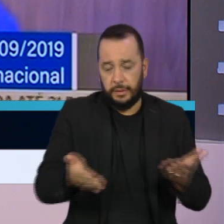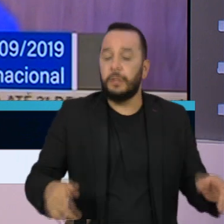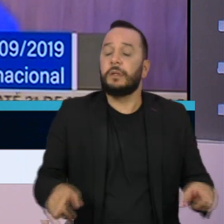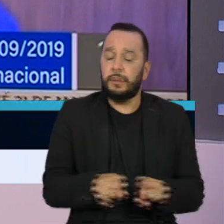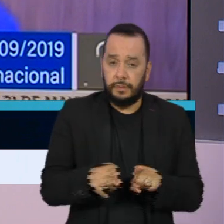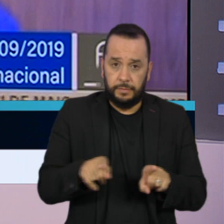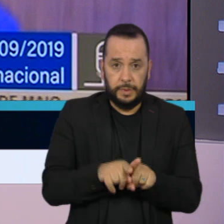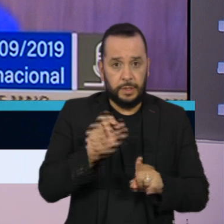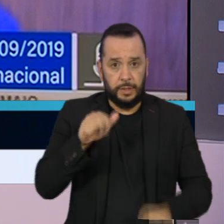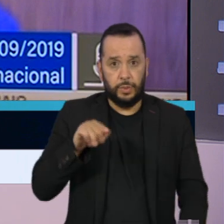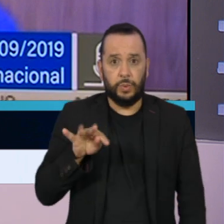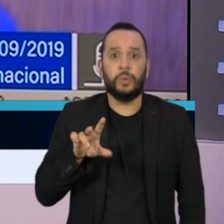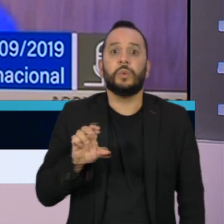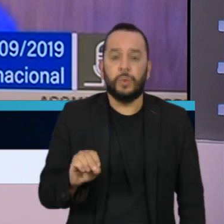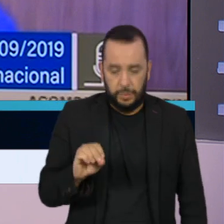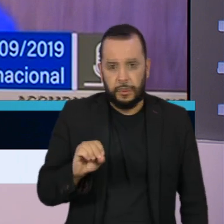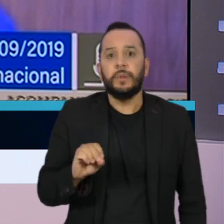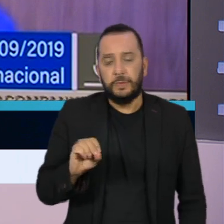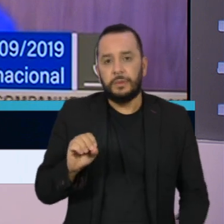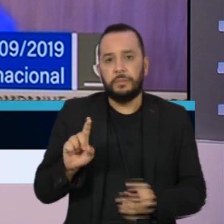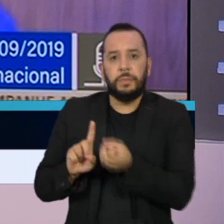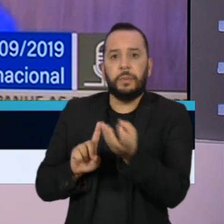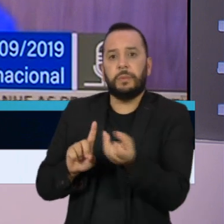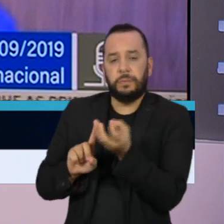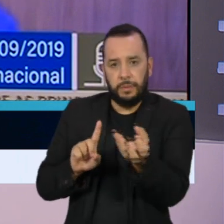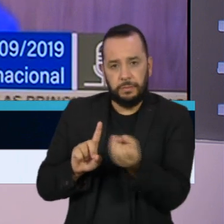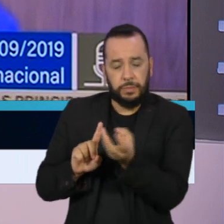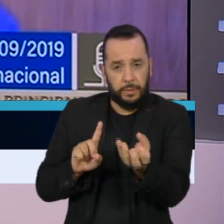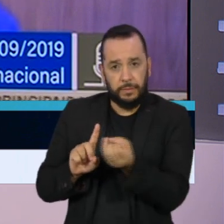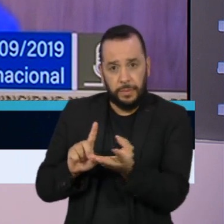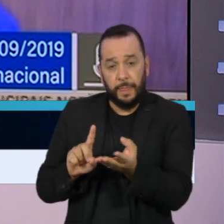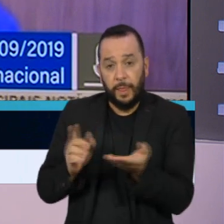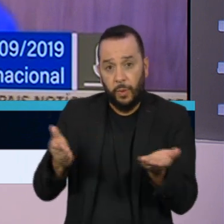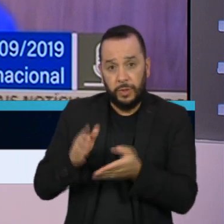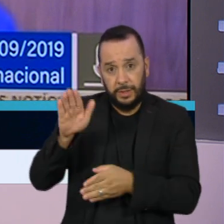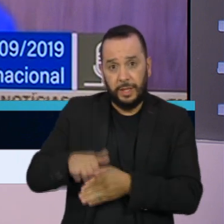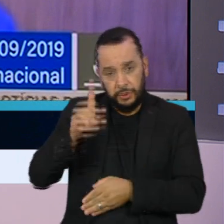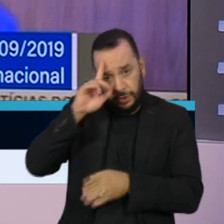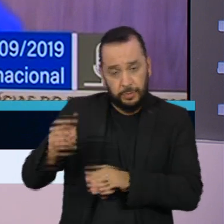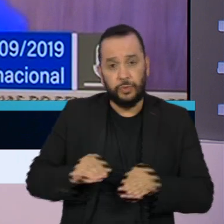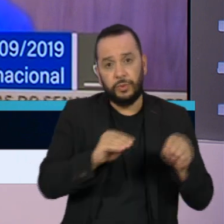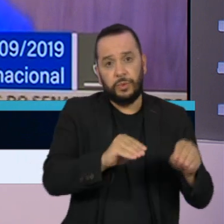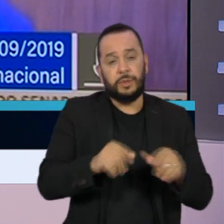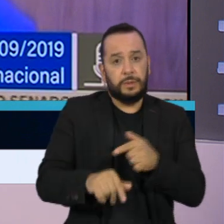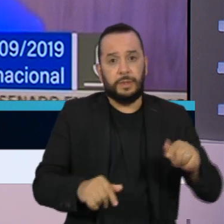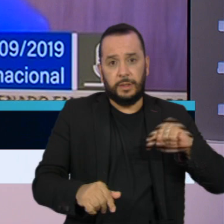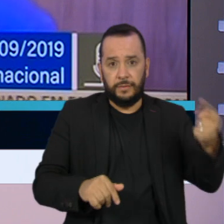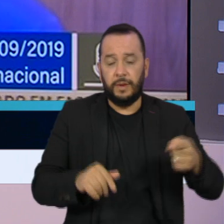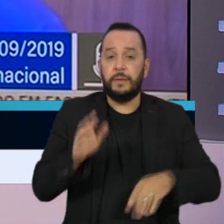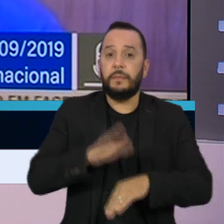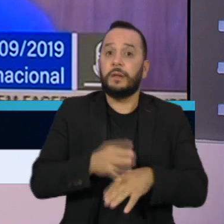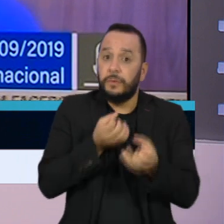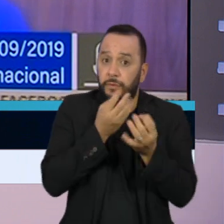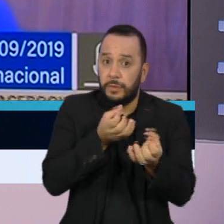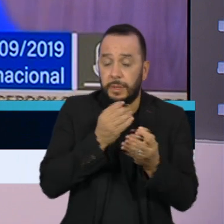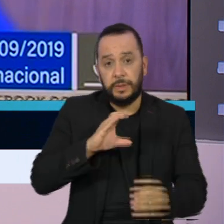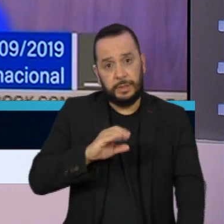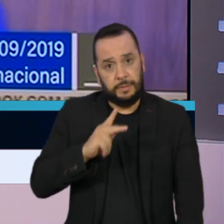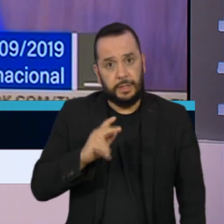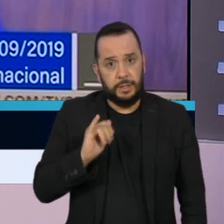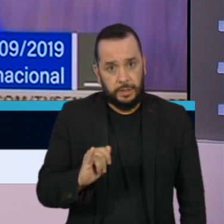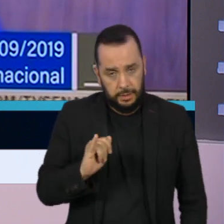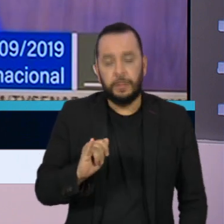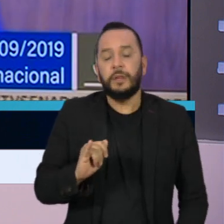Antônio Barra Torres, previsto para esta tarde, foi adiado para a semana que vem. Mais informações sobre a CPI da pandemia